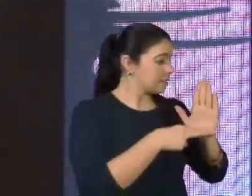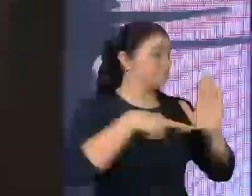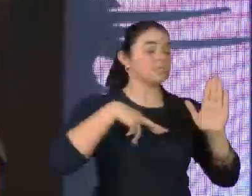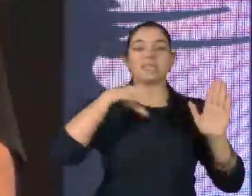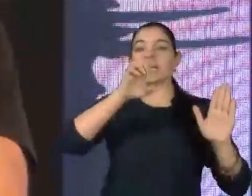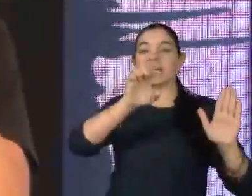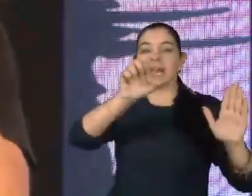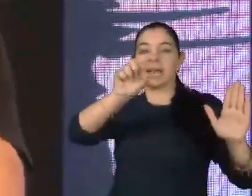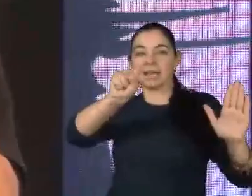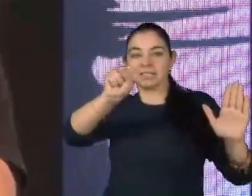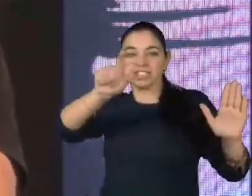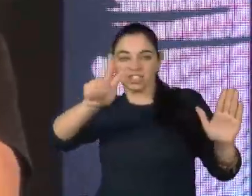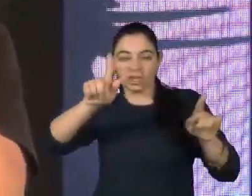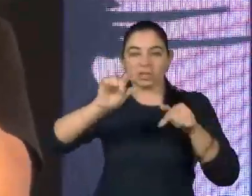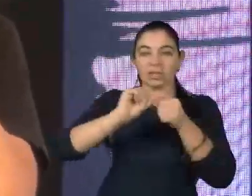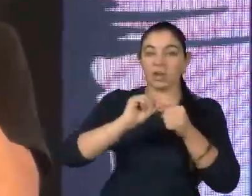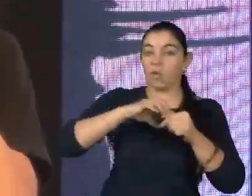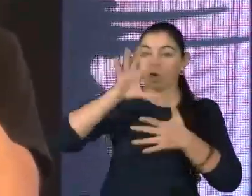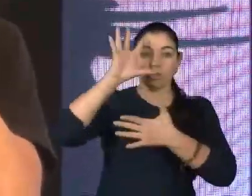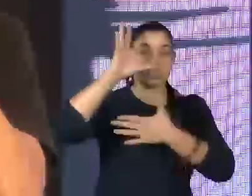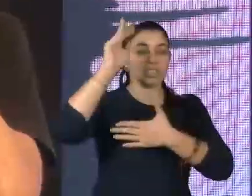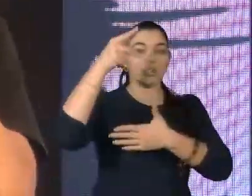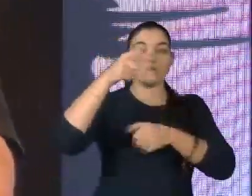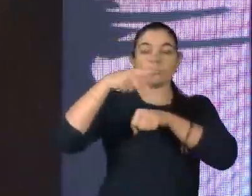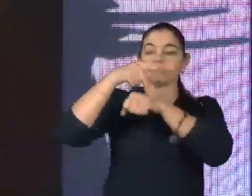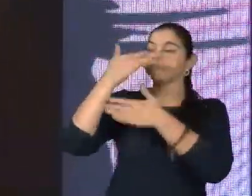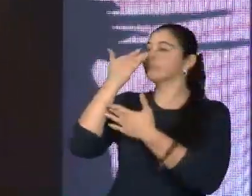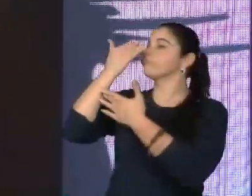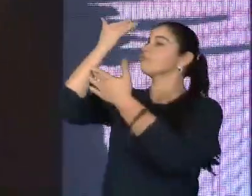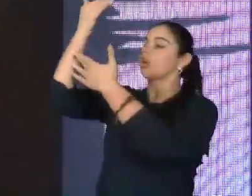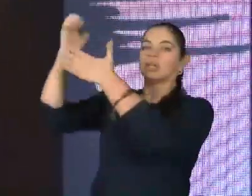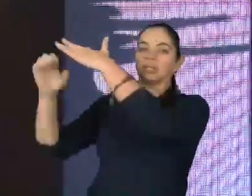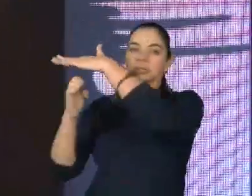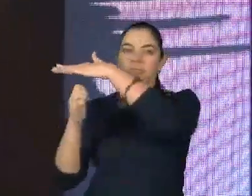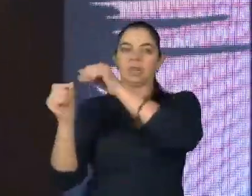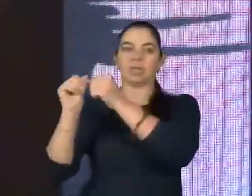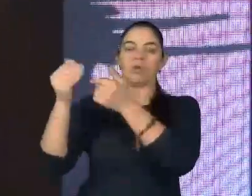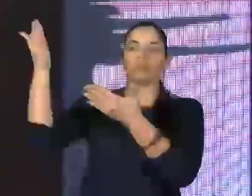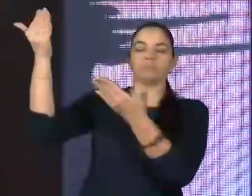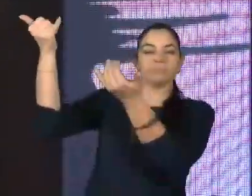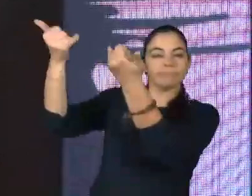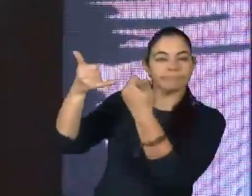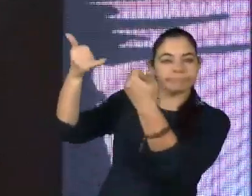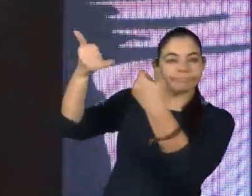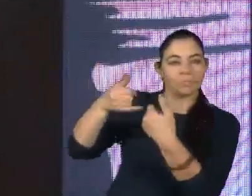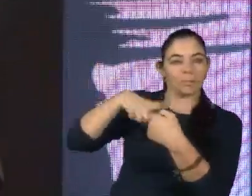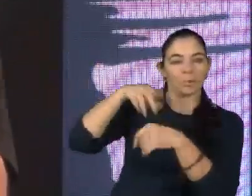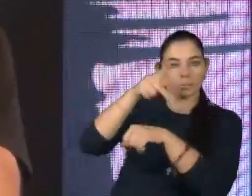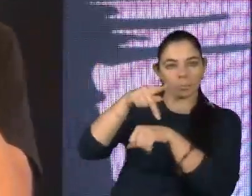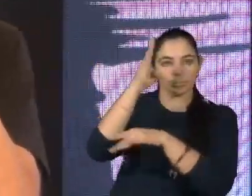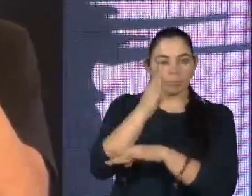de investimento que estão cada vez mais acontecendo lá fora por parte das empresas e que começam a chegar no Brasil. Os chamados